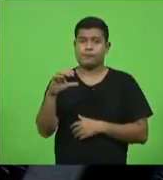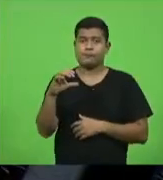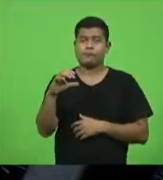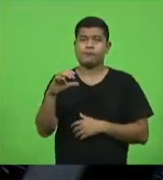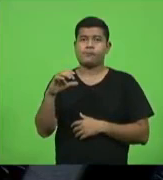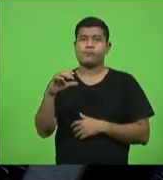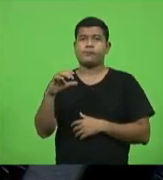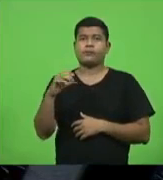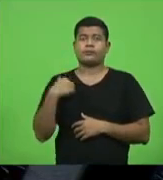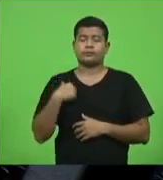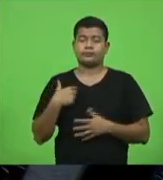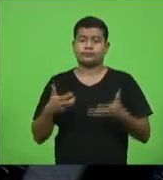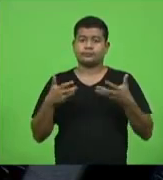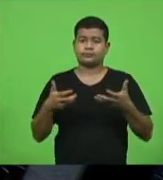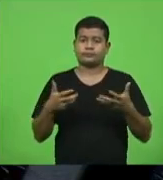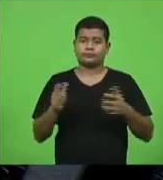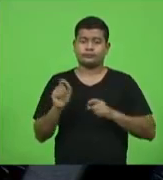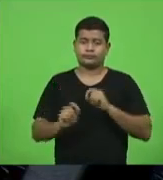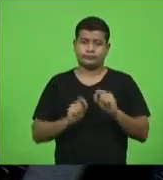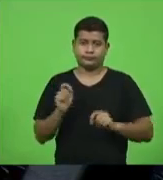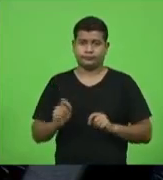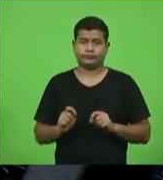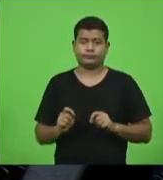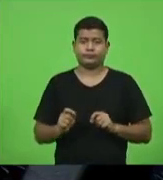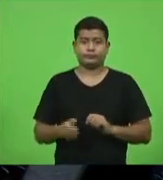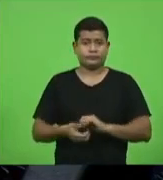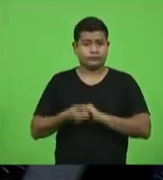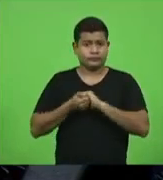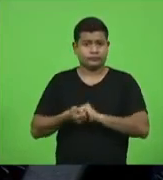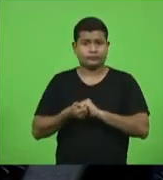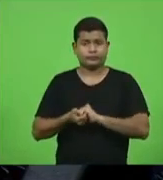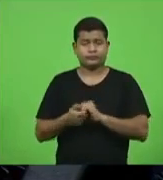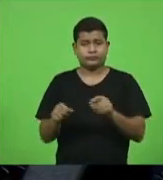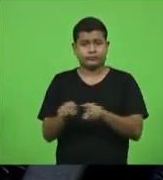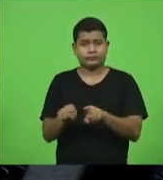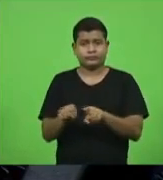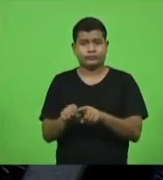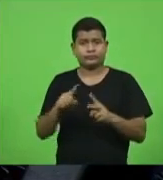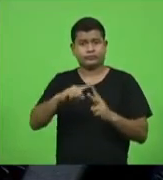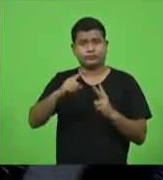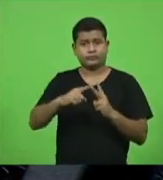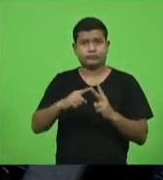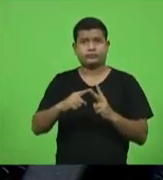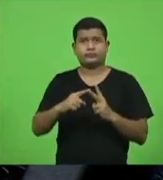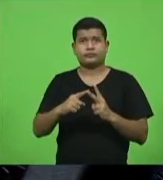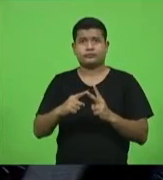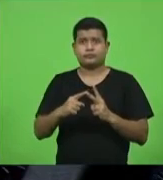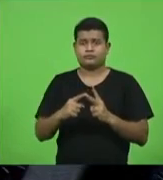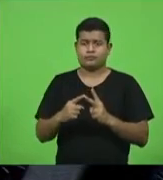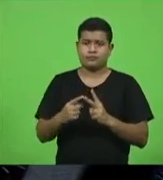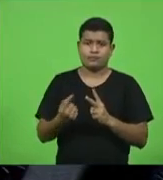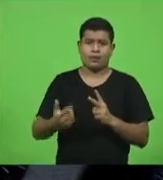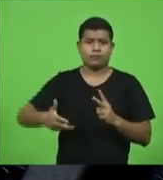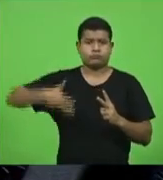e quero aqui cumprimentar dois grandes depoimentos nesta tarde uma